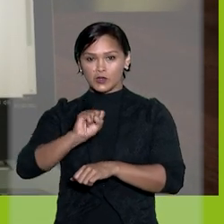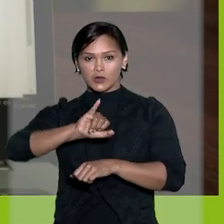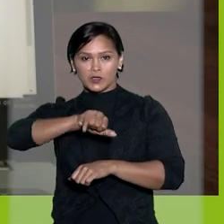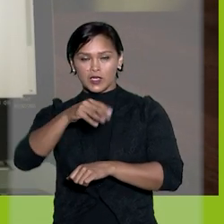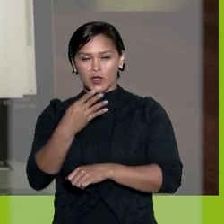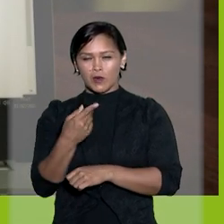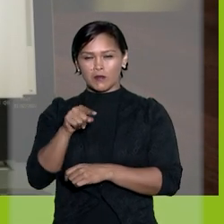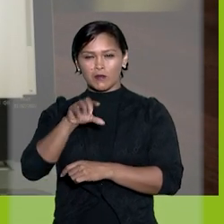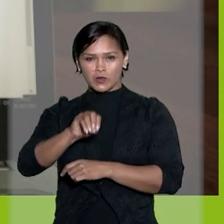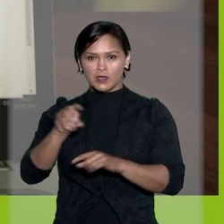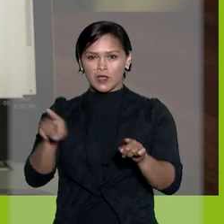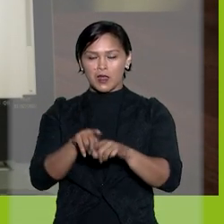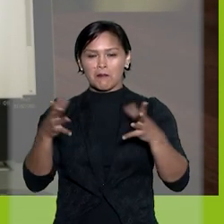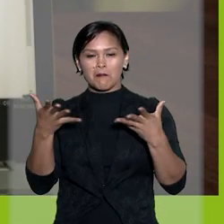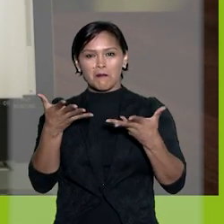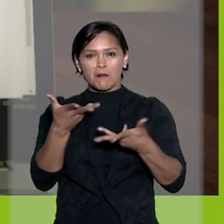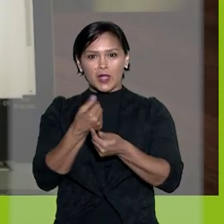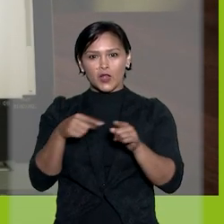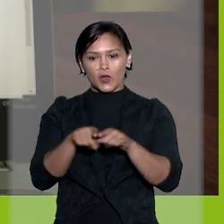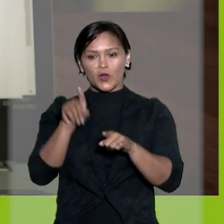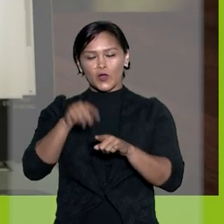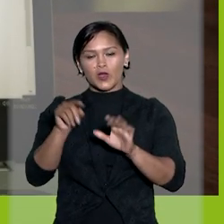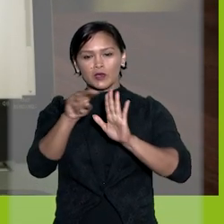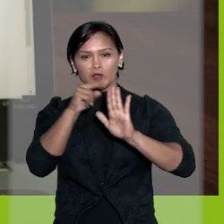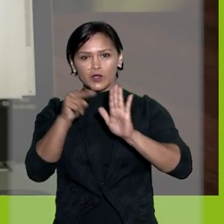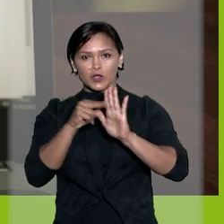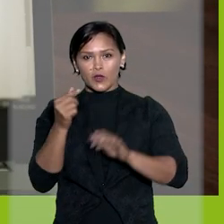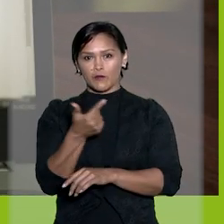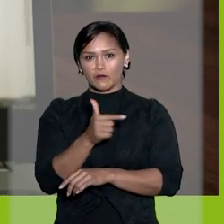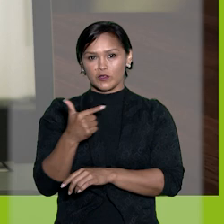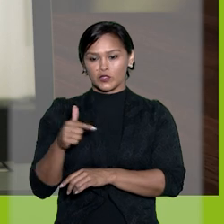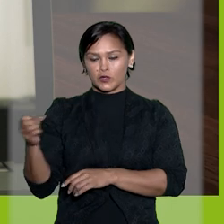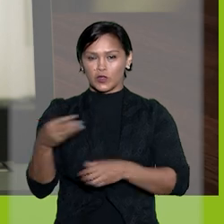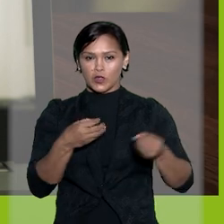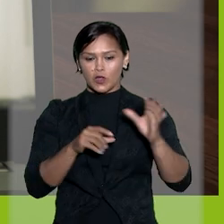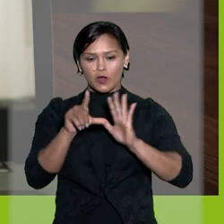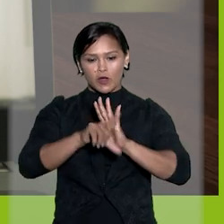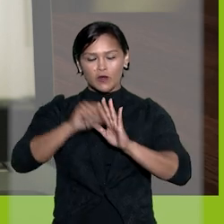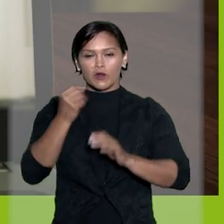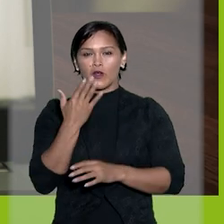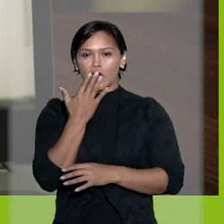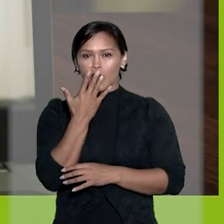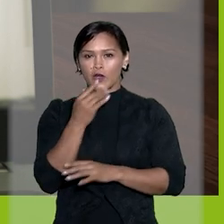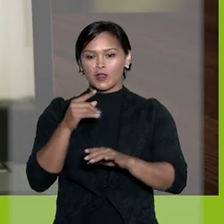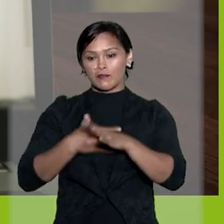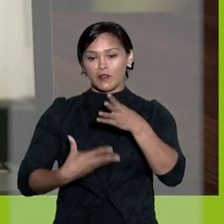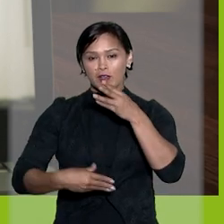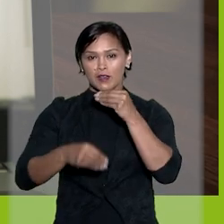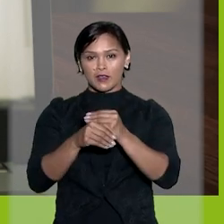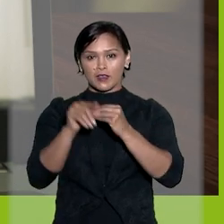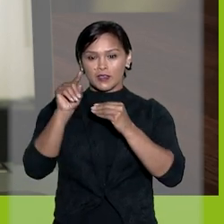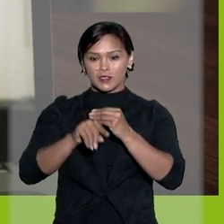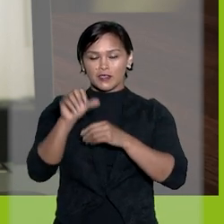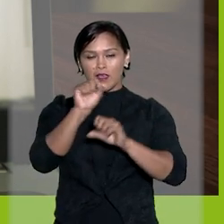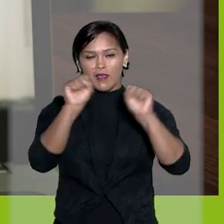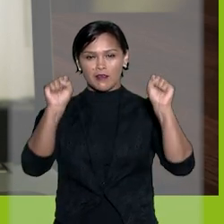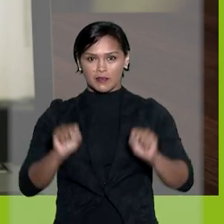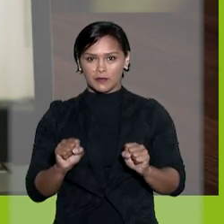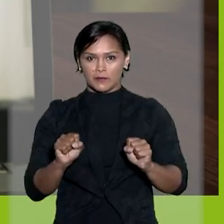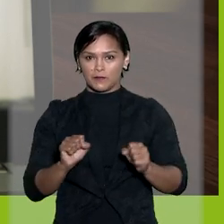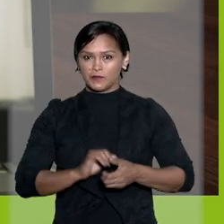é só isso. O SEI 4.0 aprimorou esse recurso. 22 novas opções de cores foram